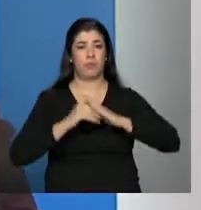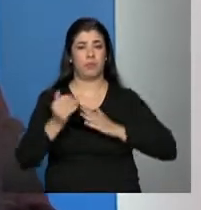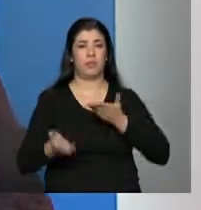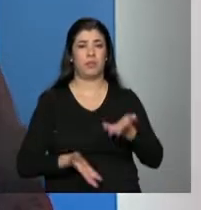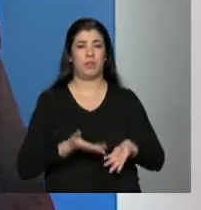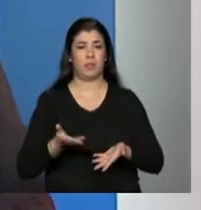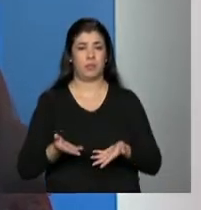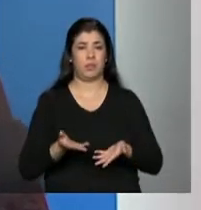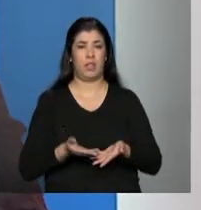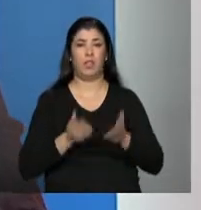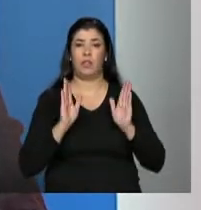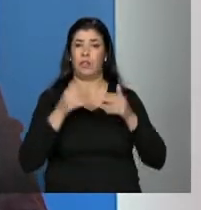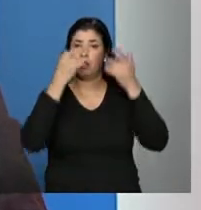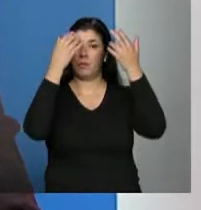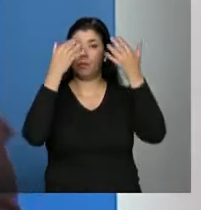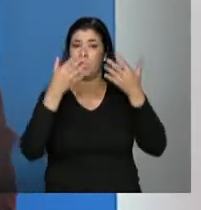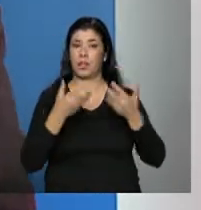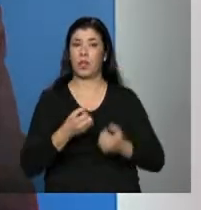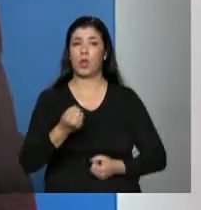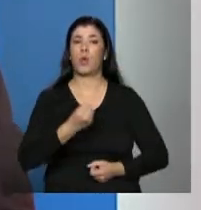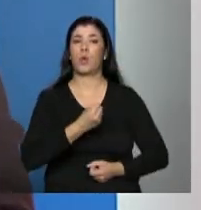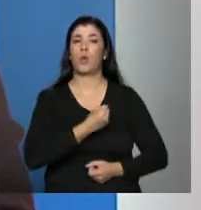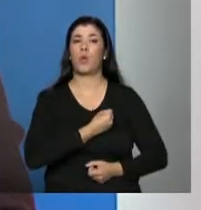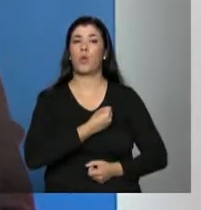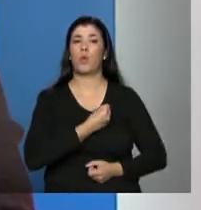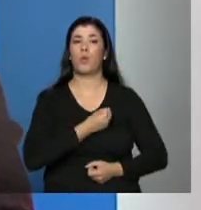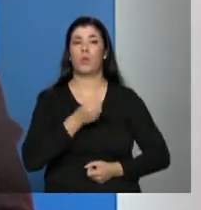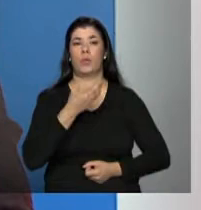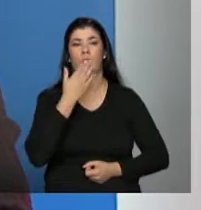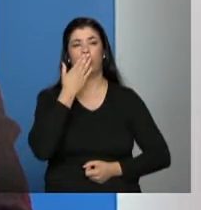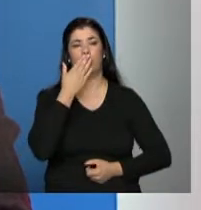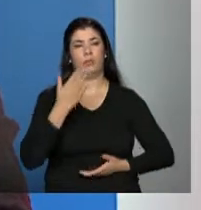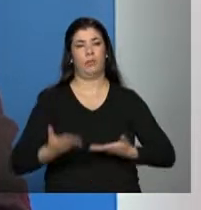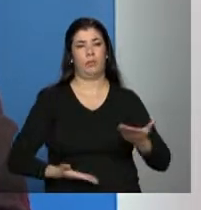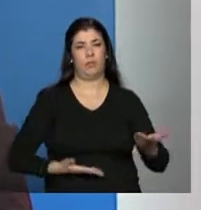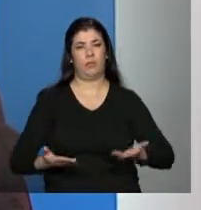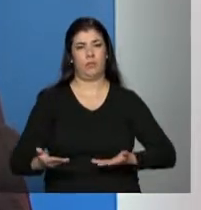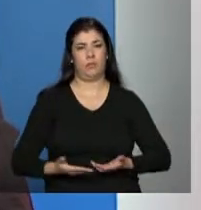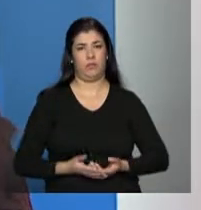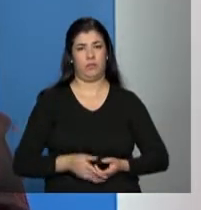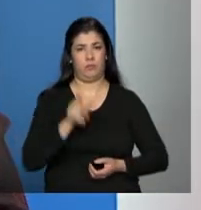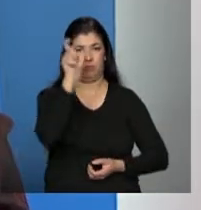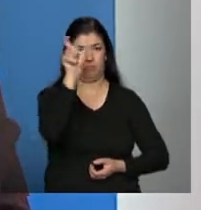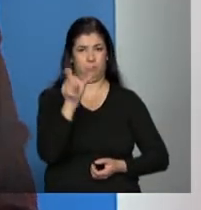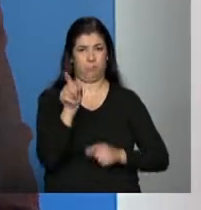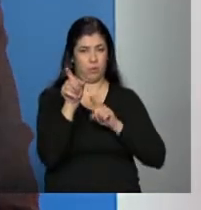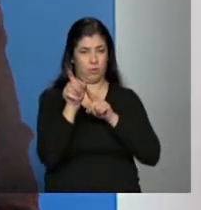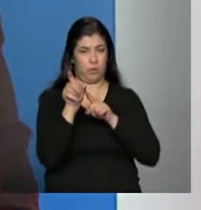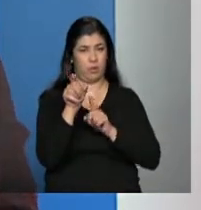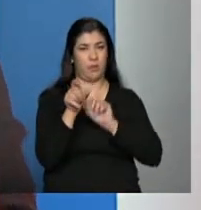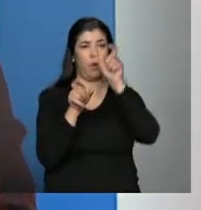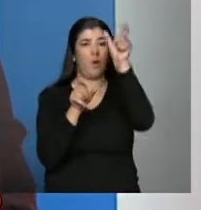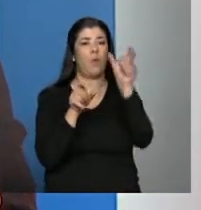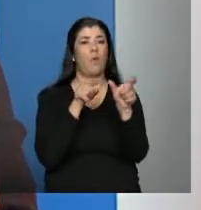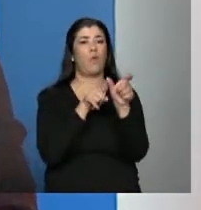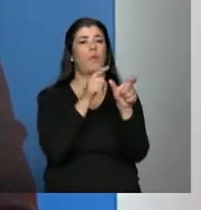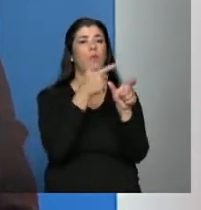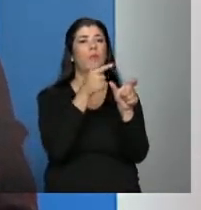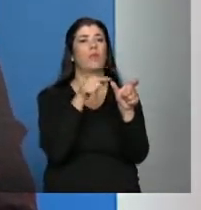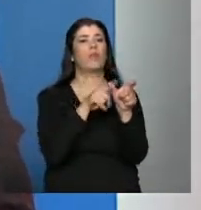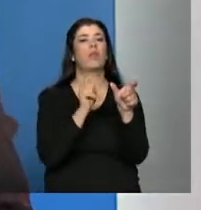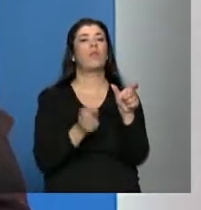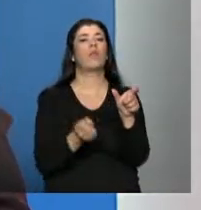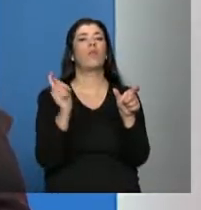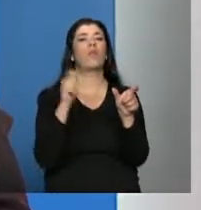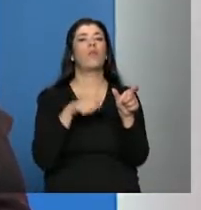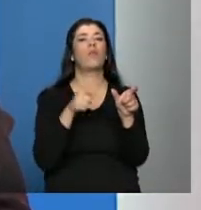serviço. A gente está falando de número de serviço. Uma outra coluna vai detalhar quantas dessas possibilidades